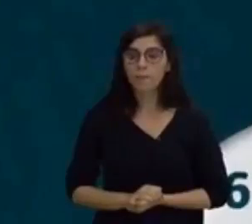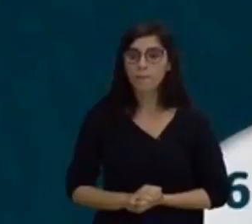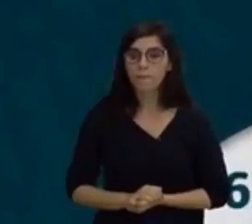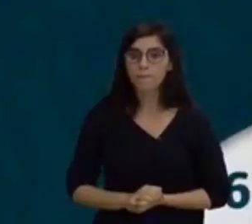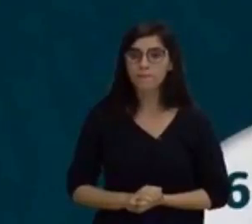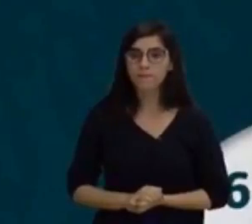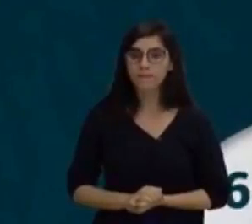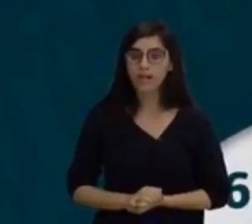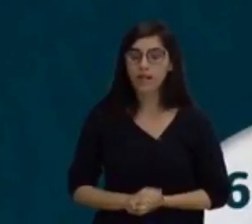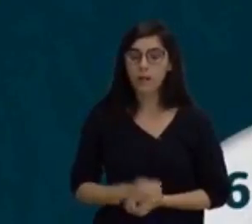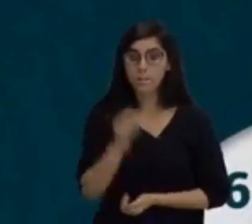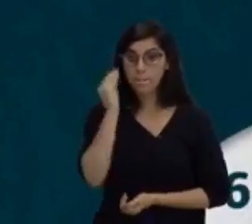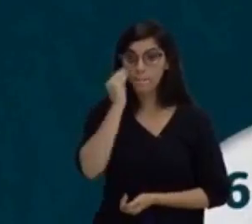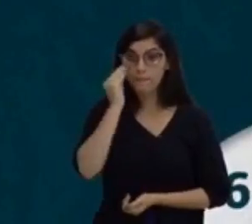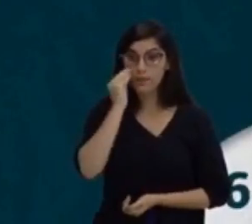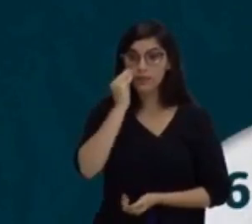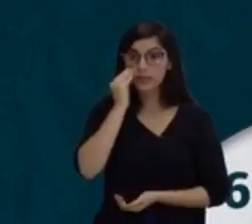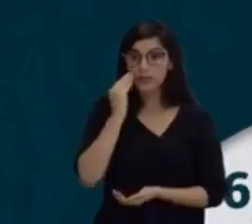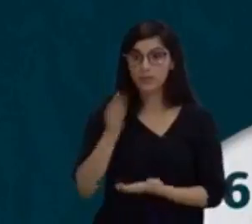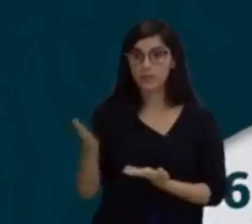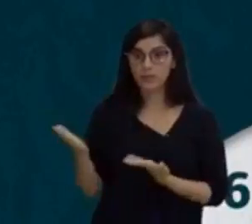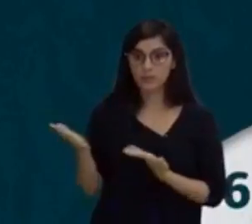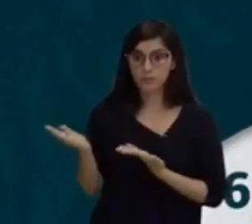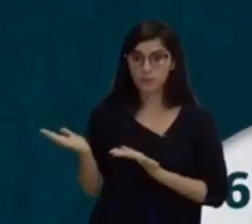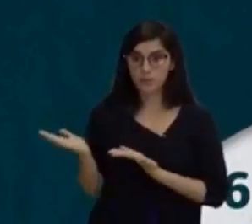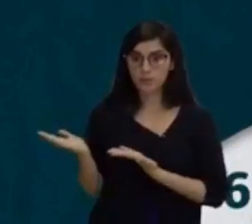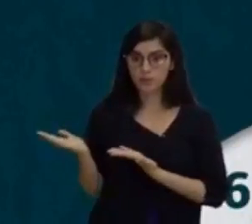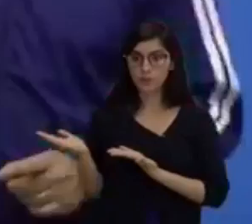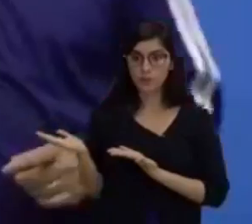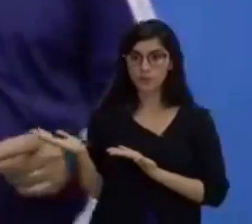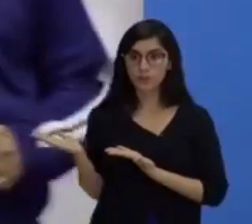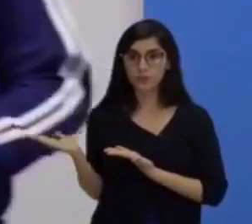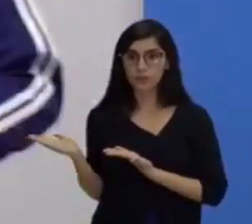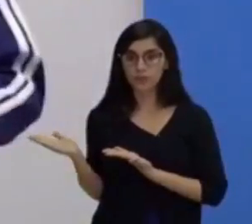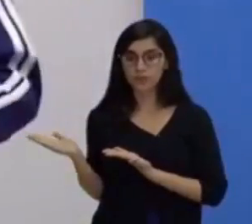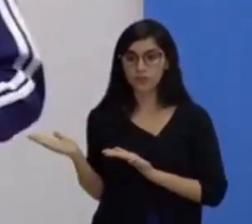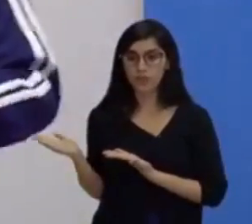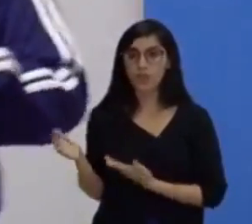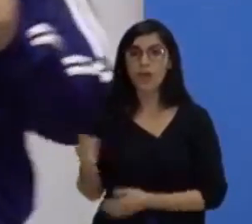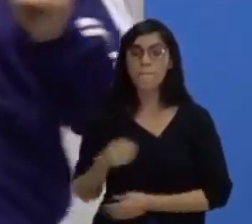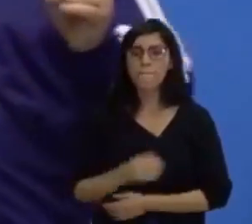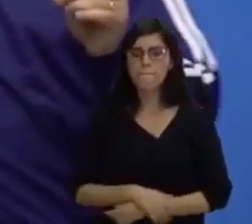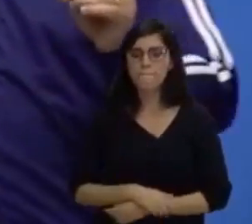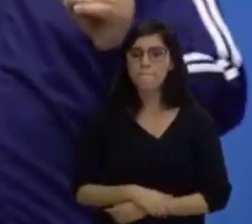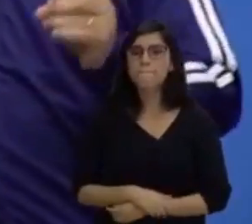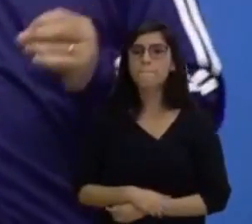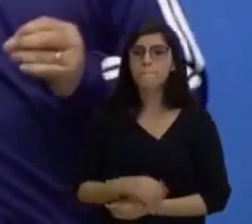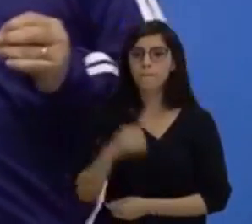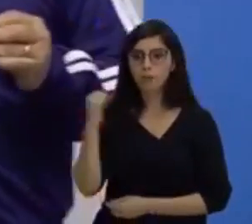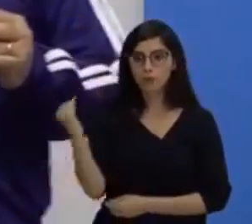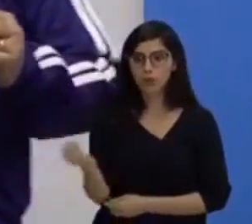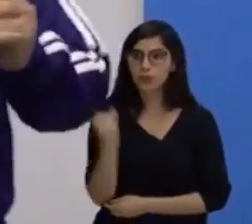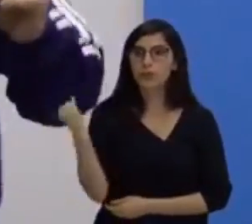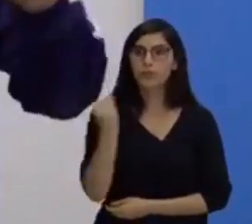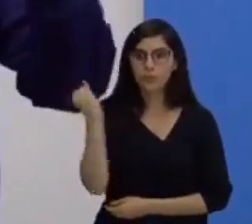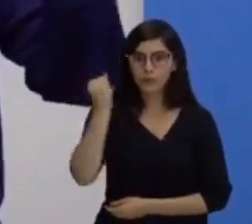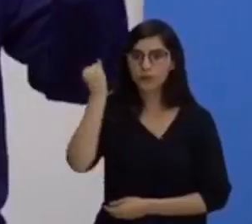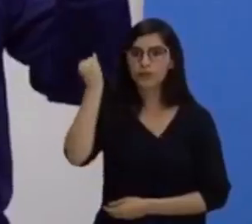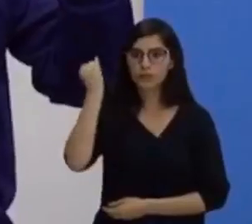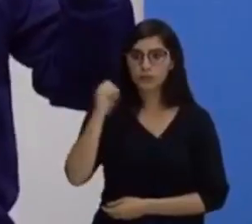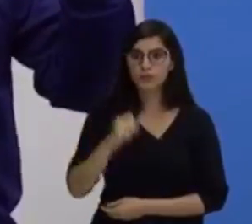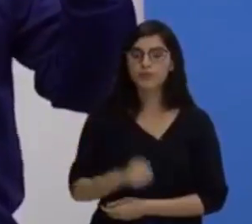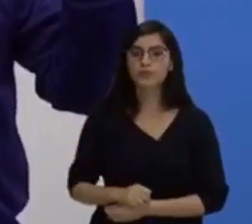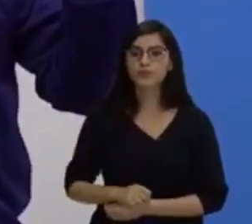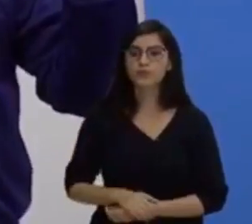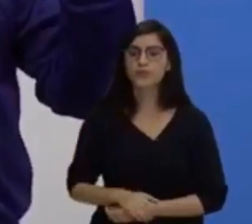E preste atenção numa coisa agora. Muito sério isso. Muito, muito, muito, muito, sério. O